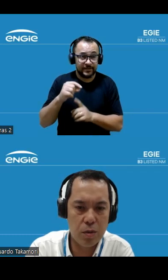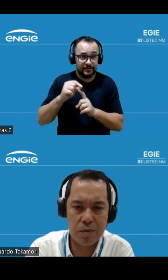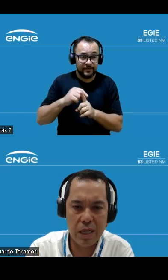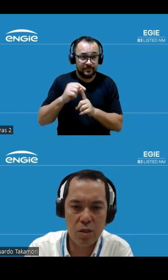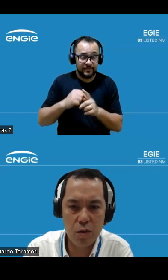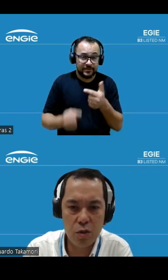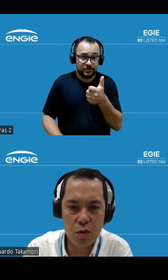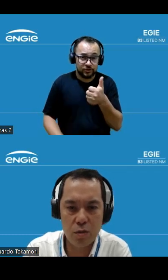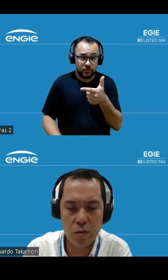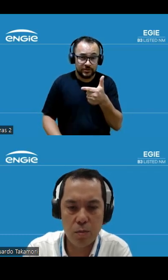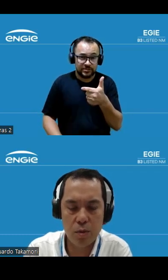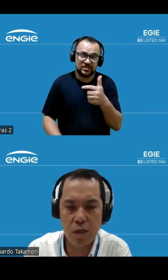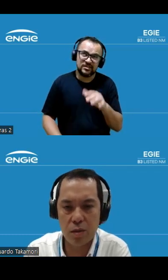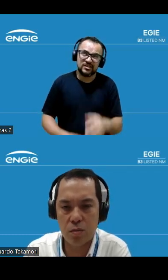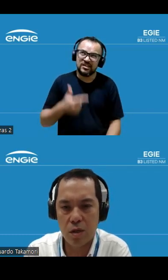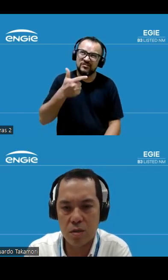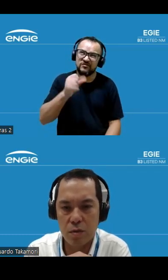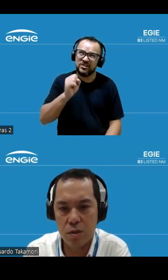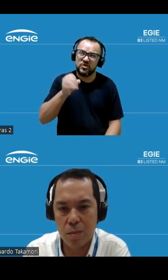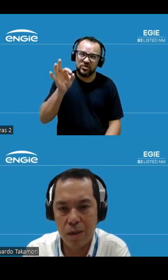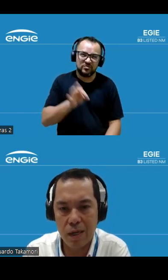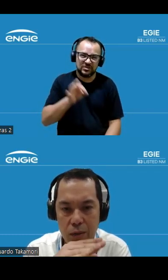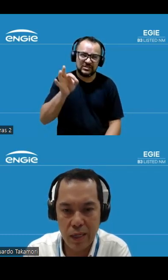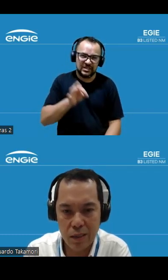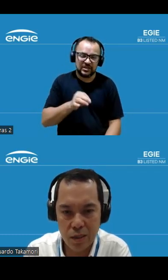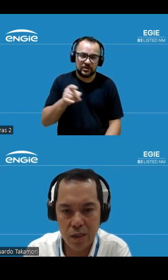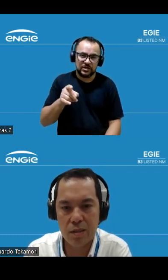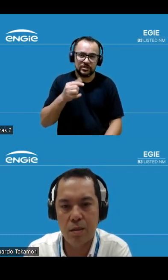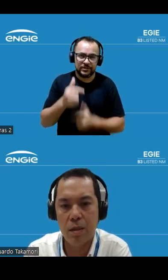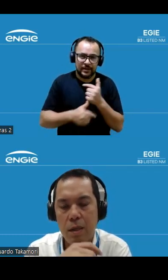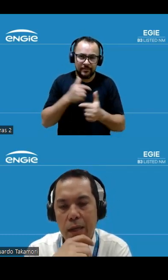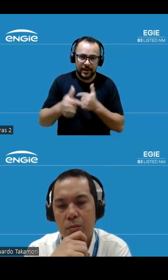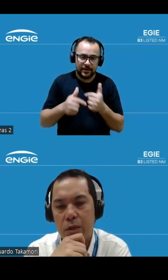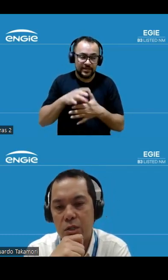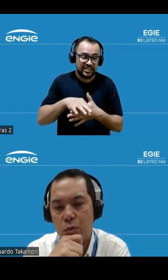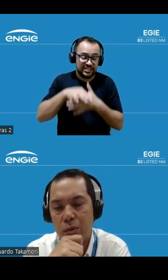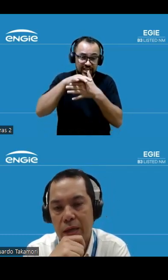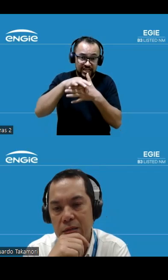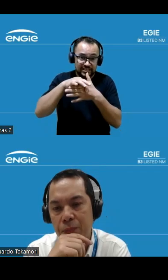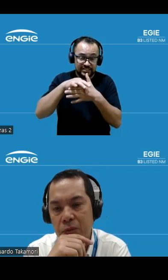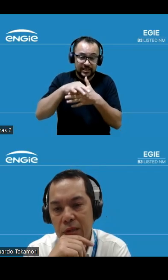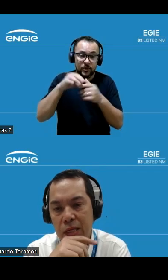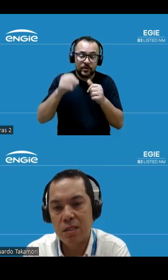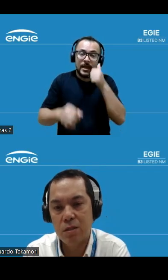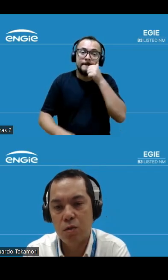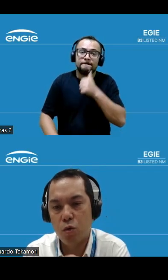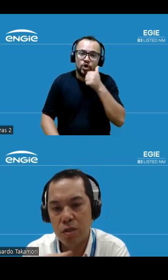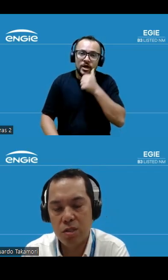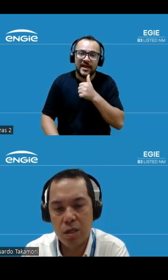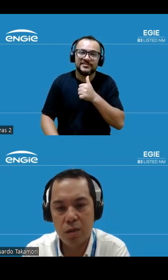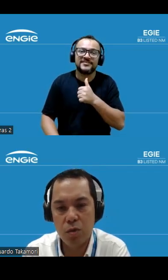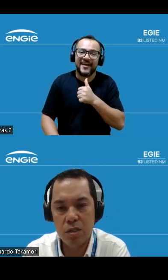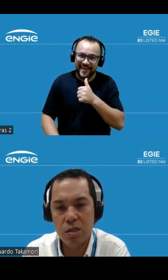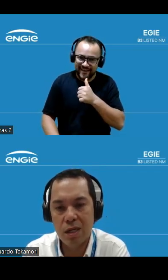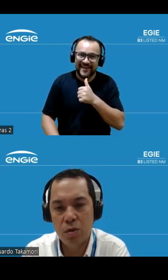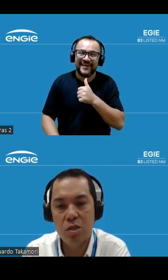28, cerca de 28% da nossa força de trabalho e de liderança eram preenchidos por mulheres, esses dois